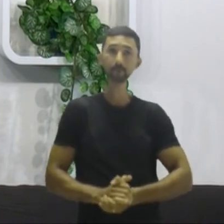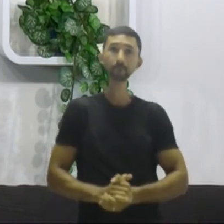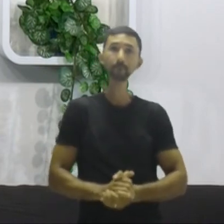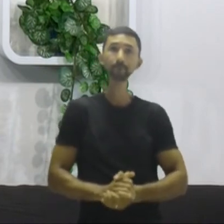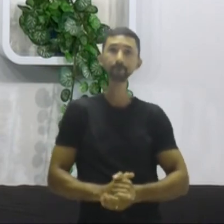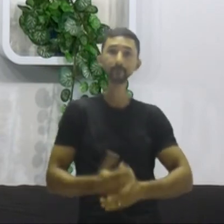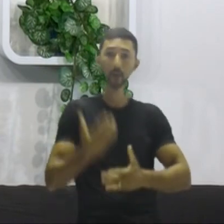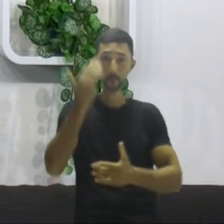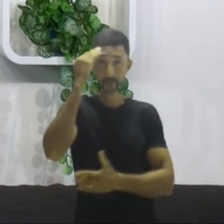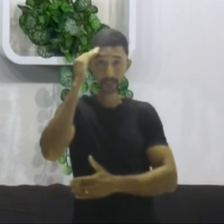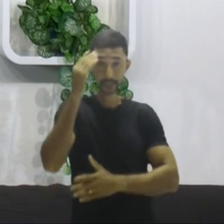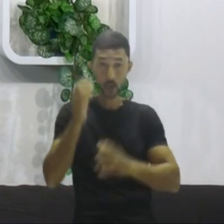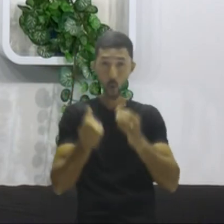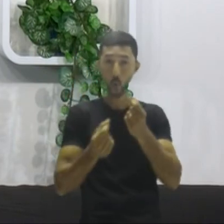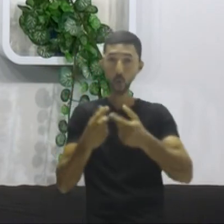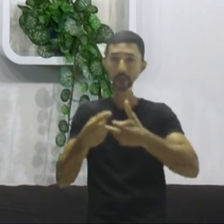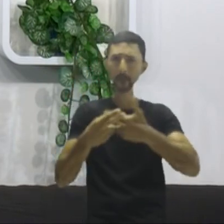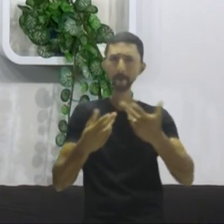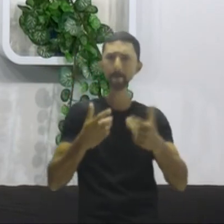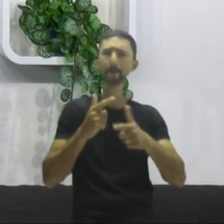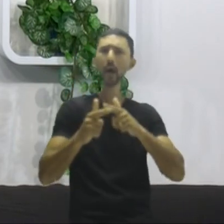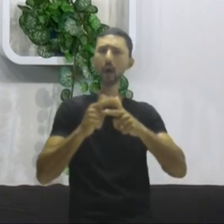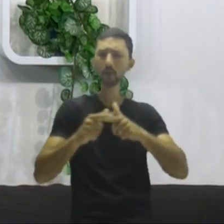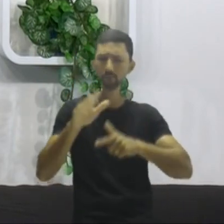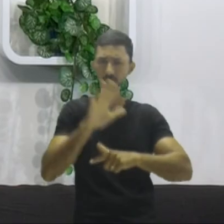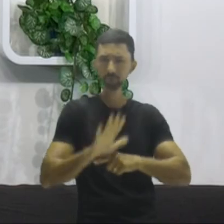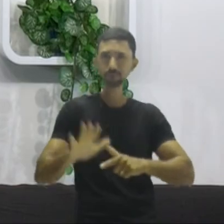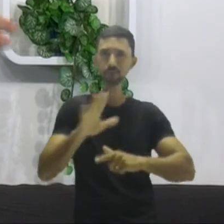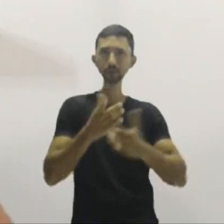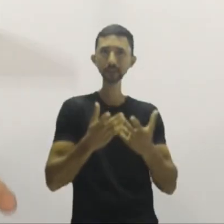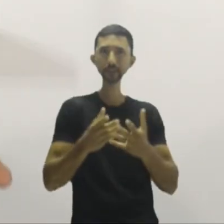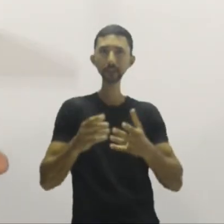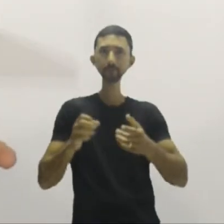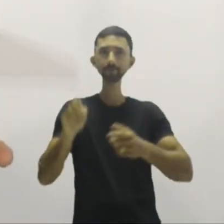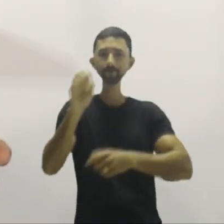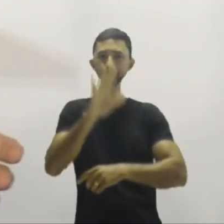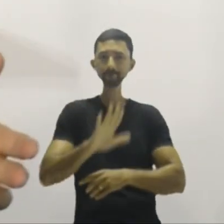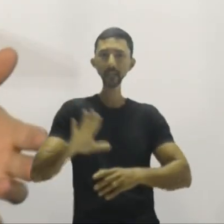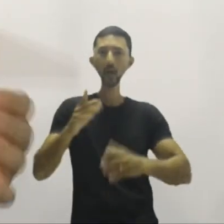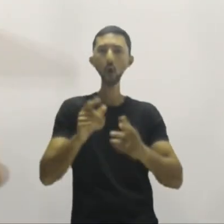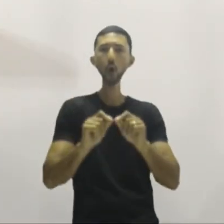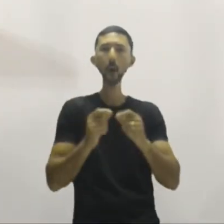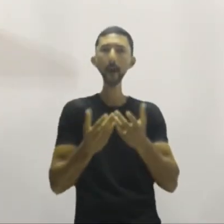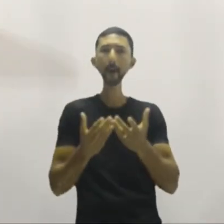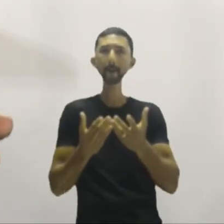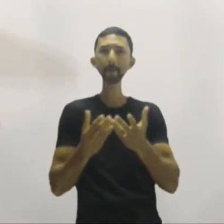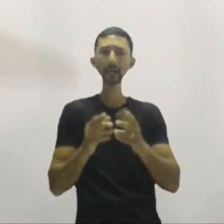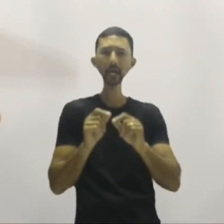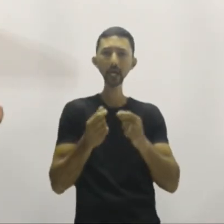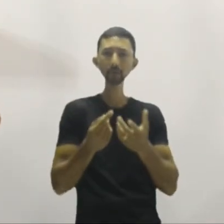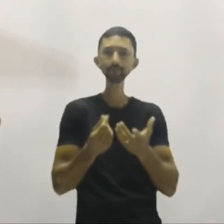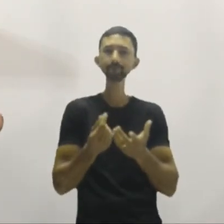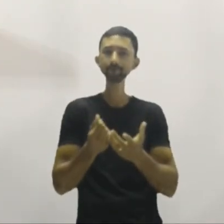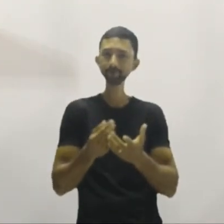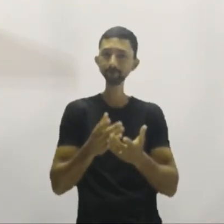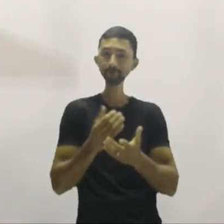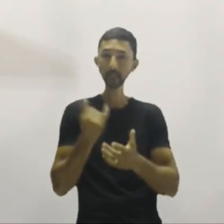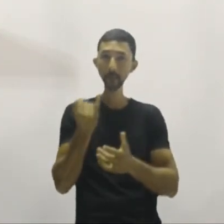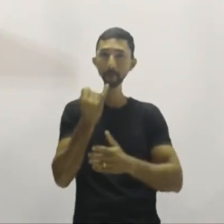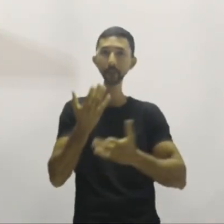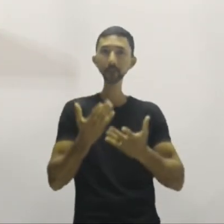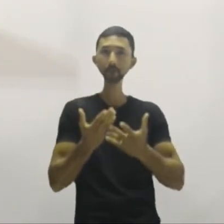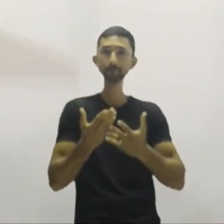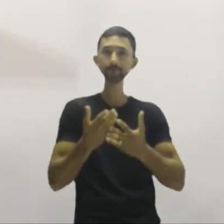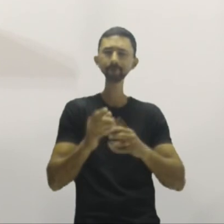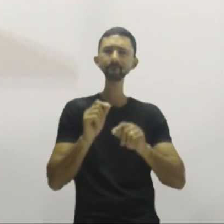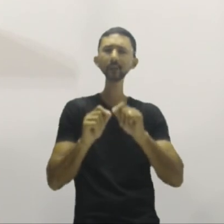falar para vocês de um dos pontos mais polêmicos da União Europeia. Um ponto que todo mundo já ouviu falar, que é o